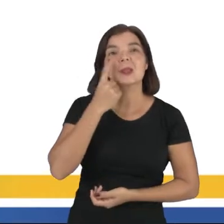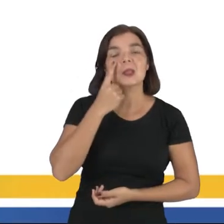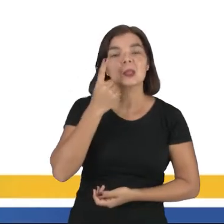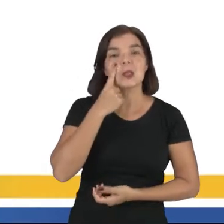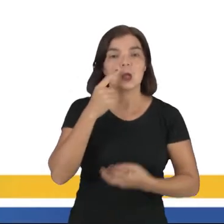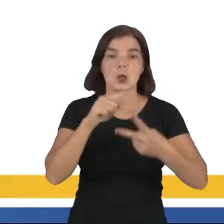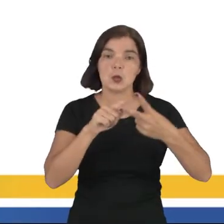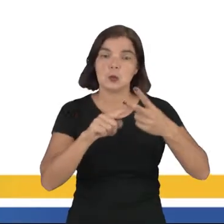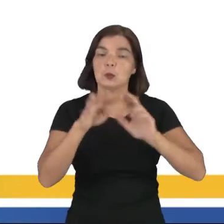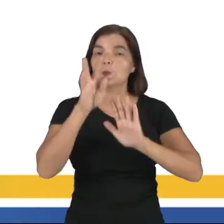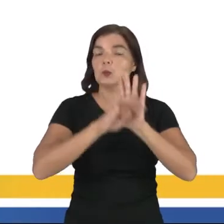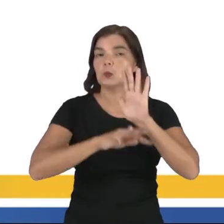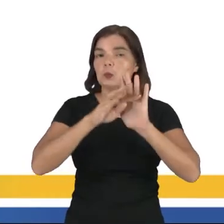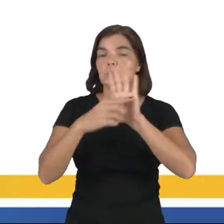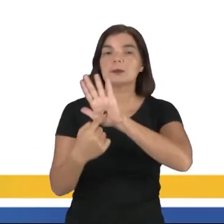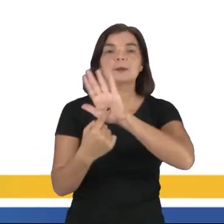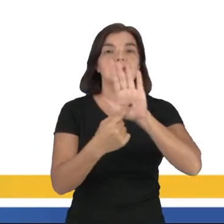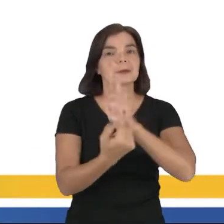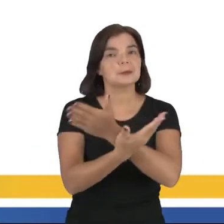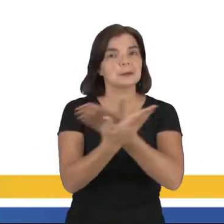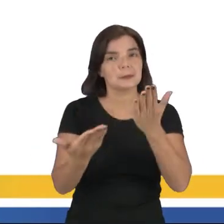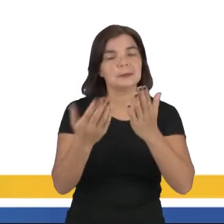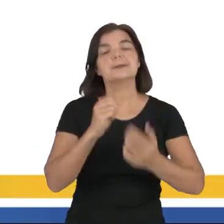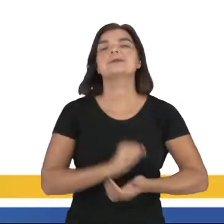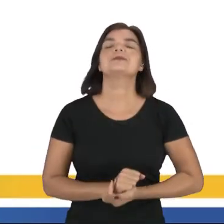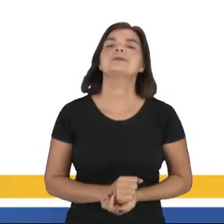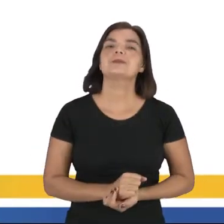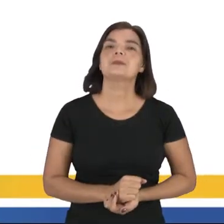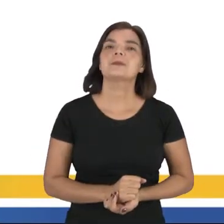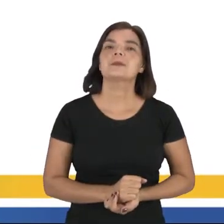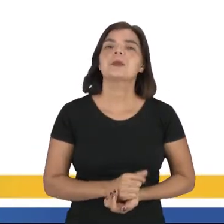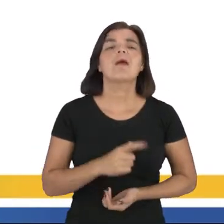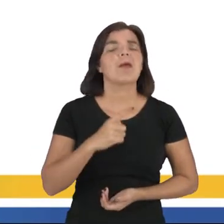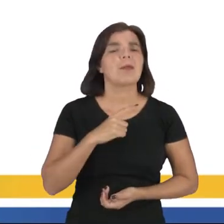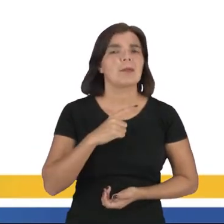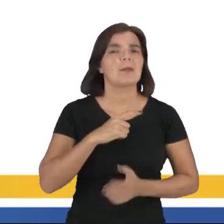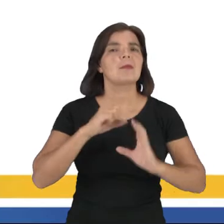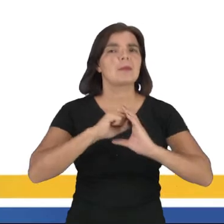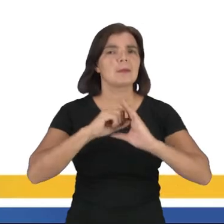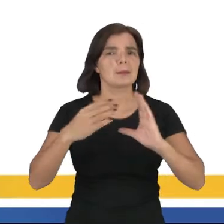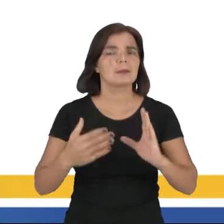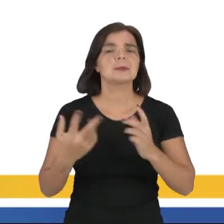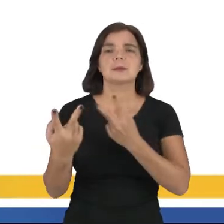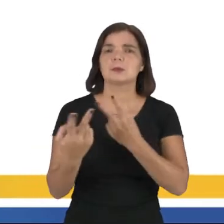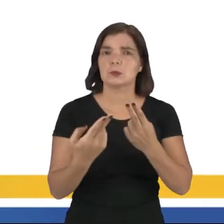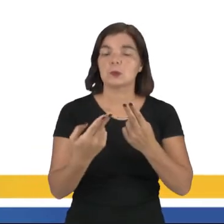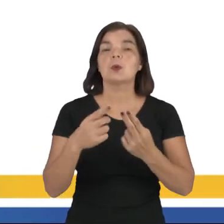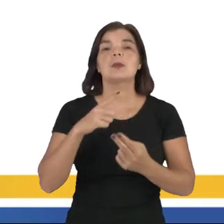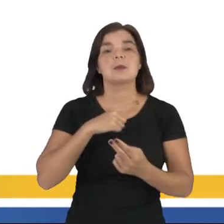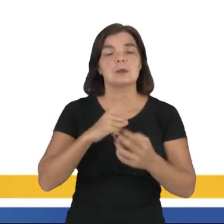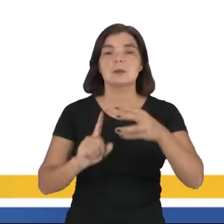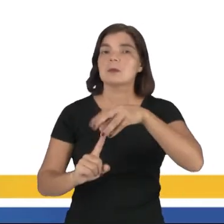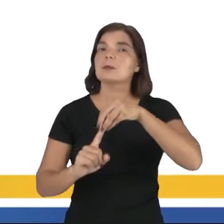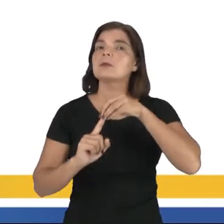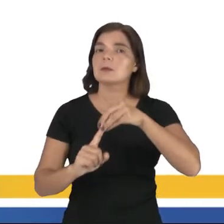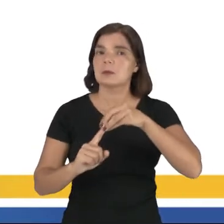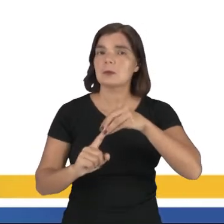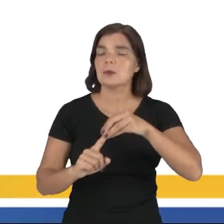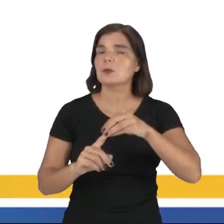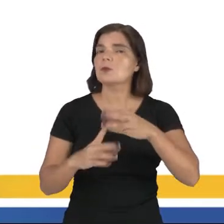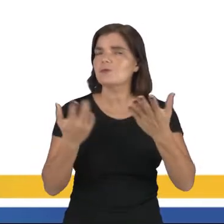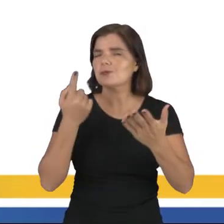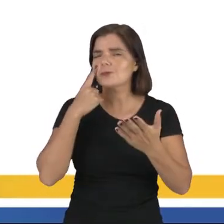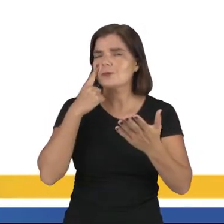Observem, gente, que esses dois textos que foram mostrados para vocês, eles têm as mesmas características. Eles têm o objetivo,